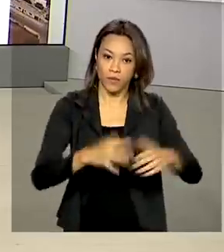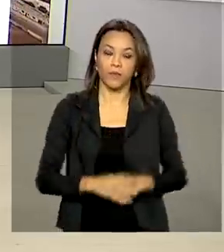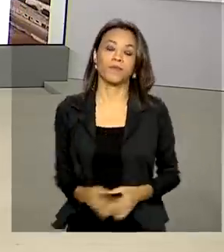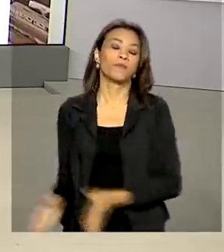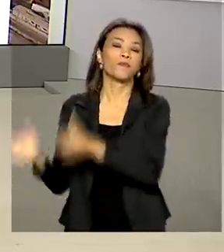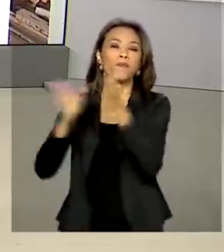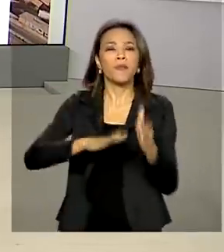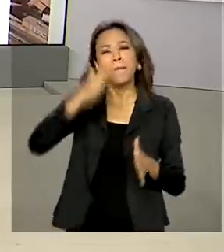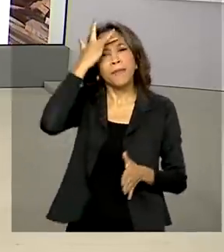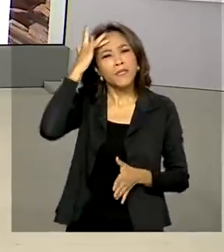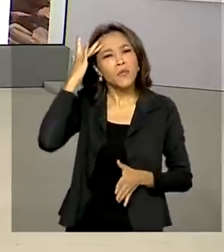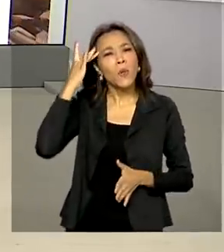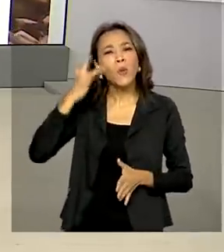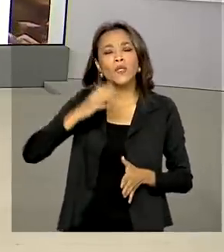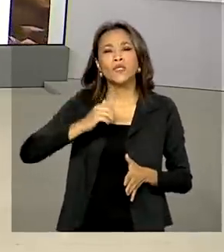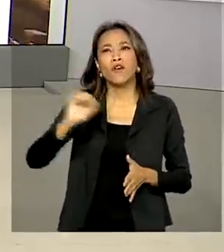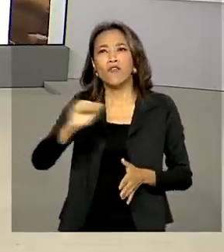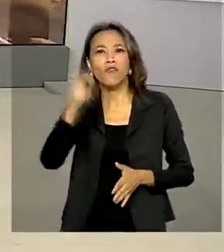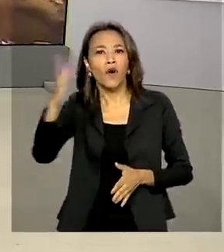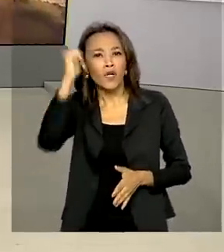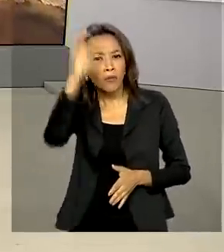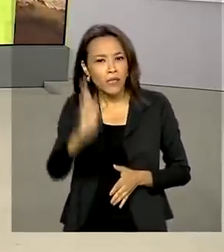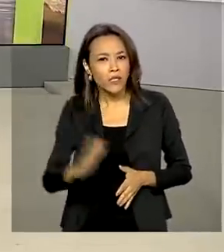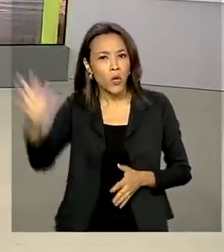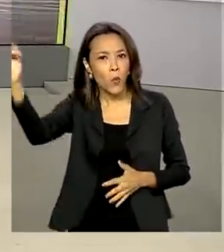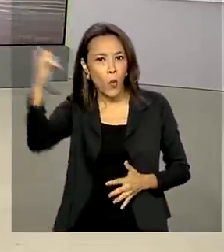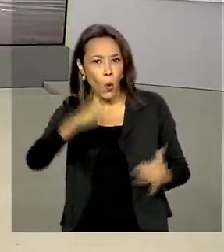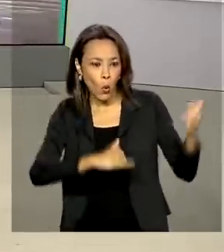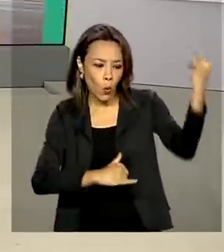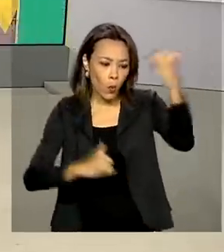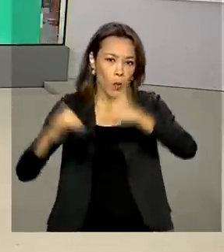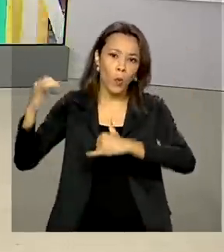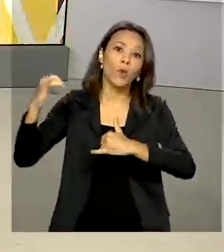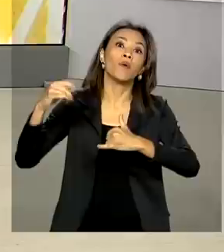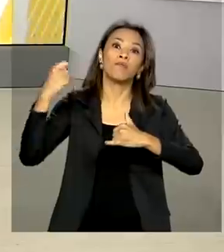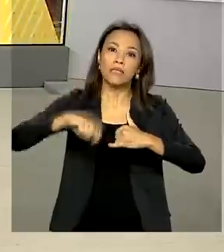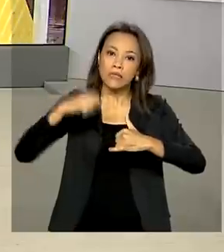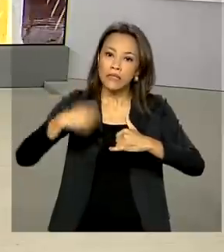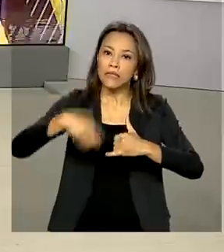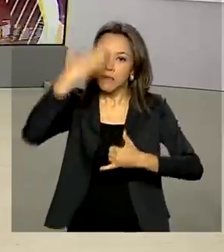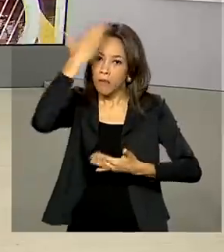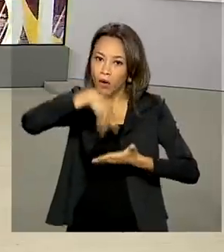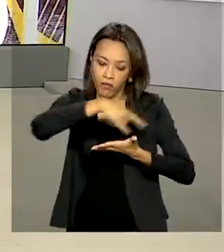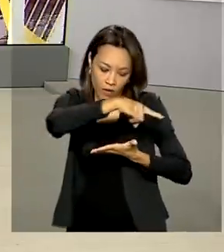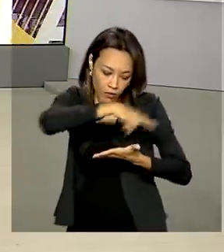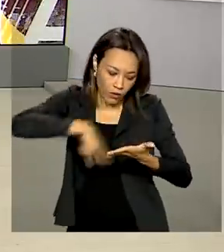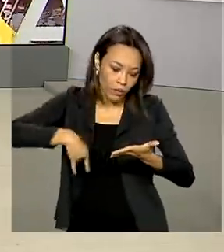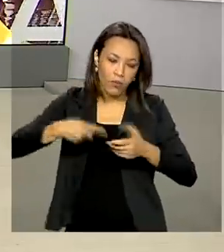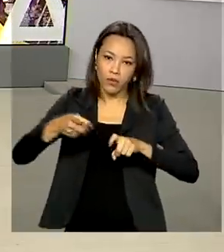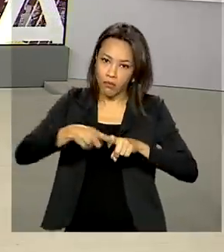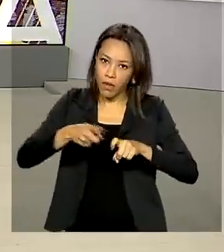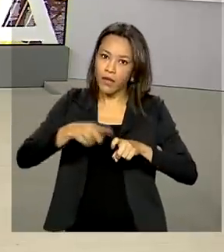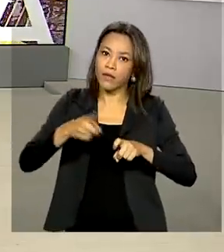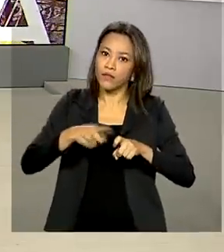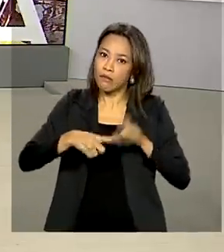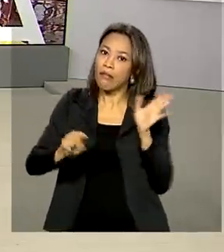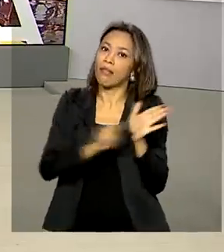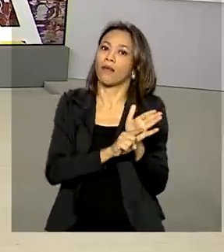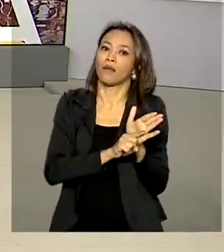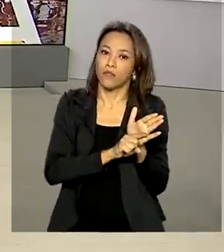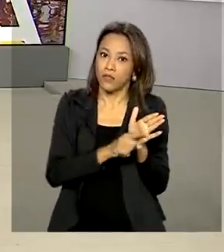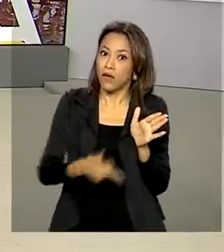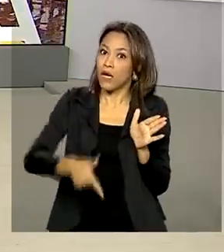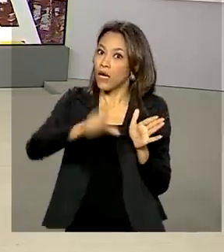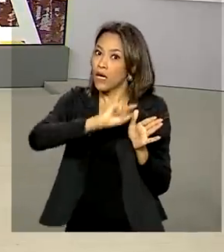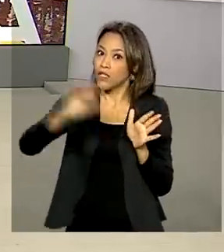Passageiros de voos internacionais agora precisam mostrar um teste negativo para a Covid-19 antes de